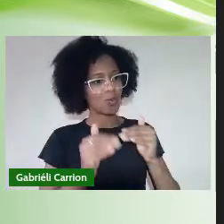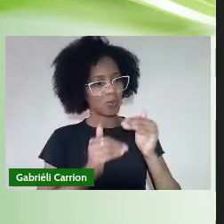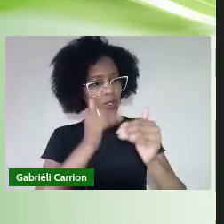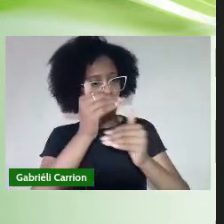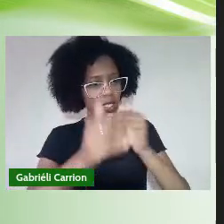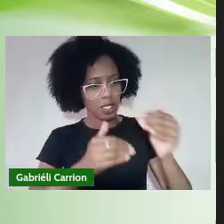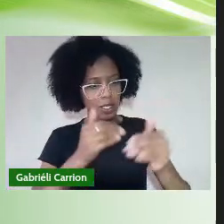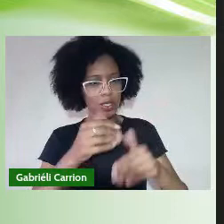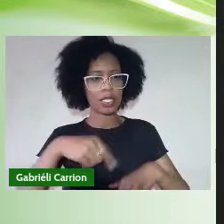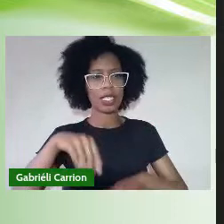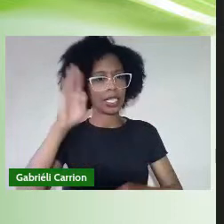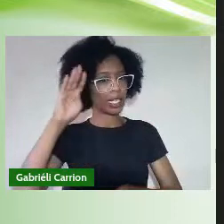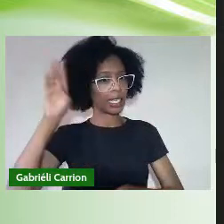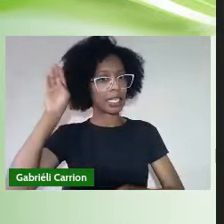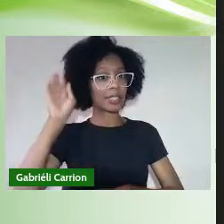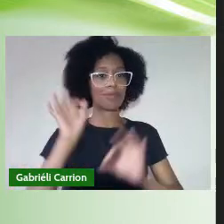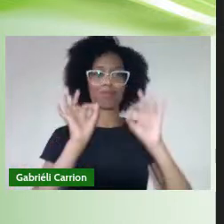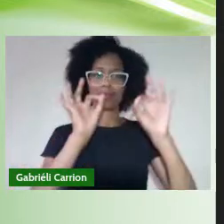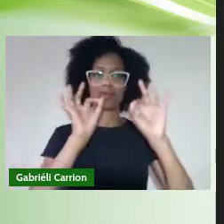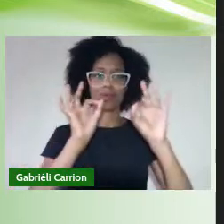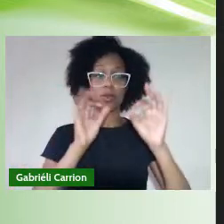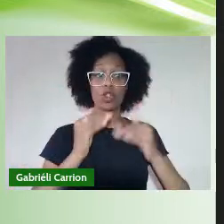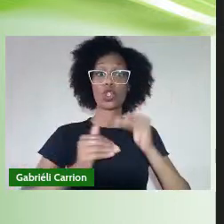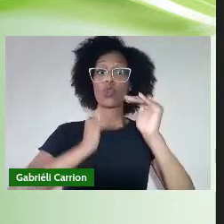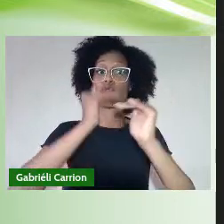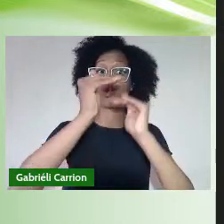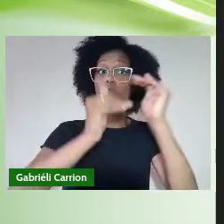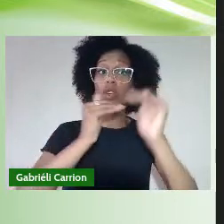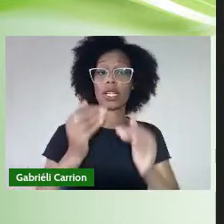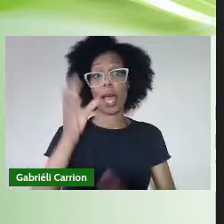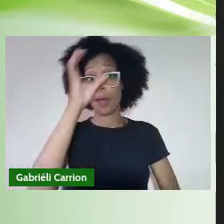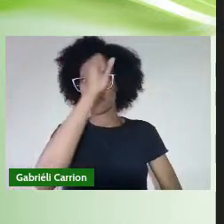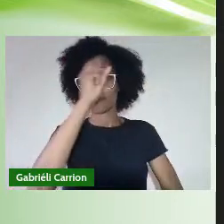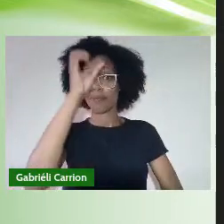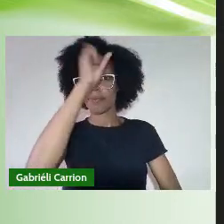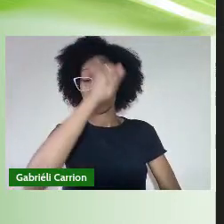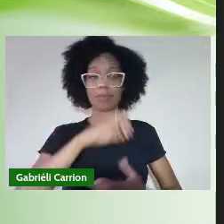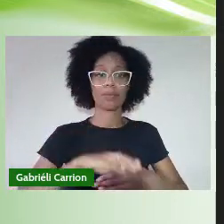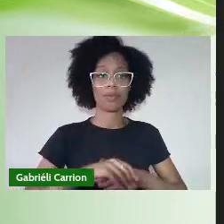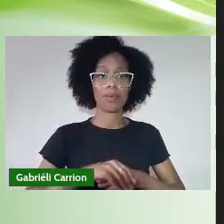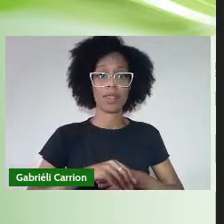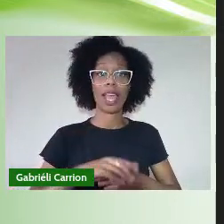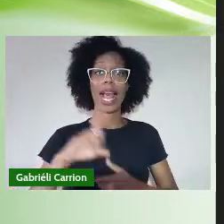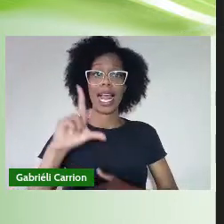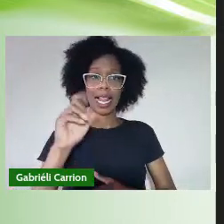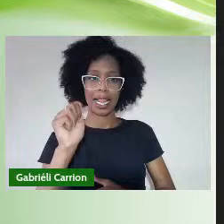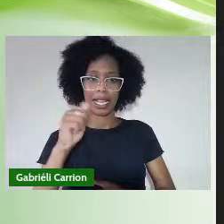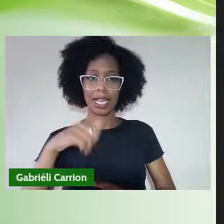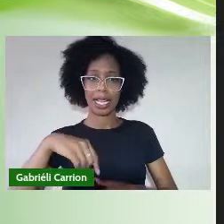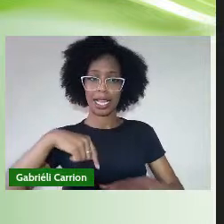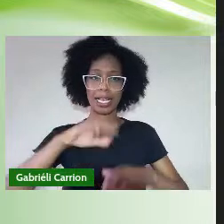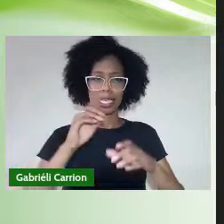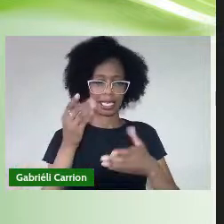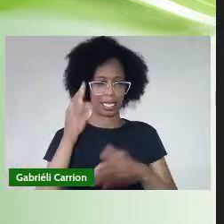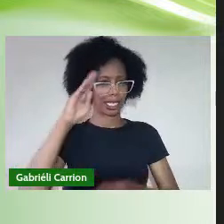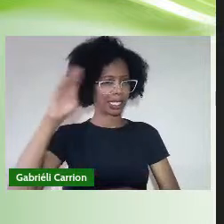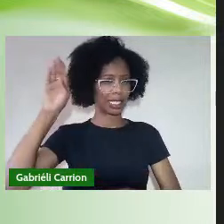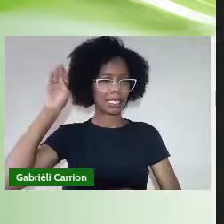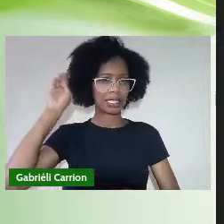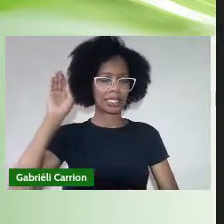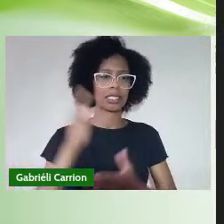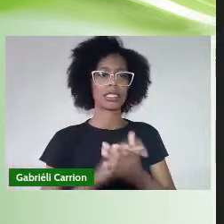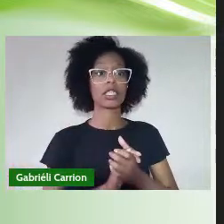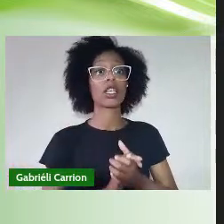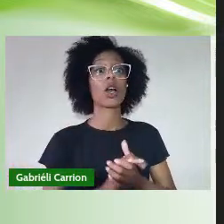No desenvolvimento da aprendizagem A laurea acadêmica É menção conferida Aldicente De